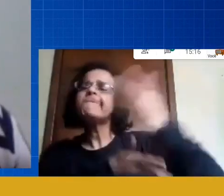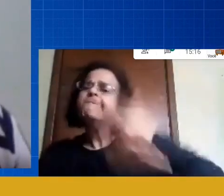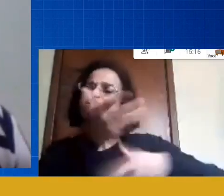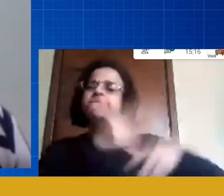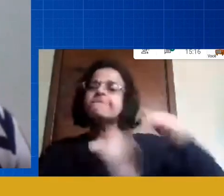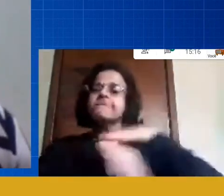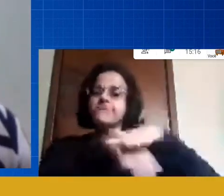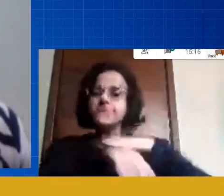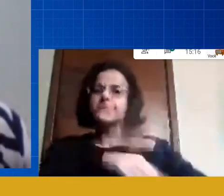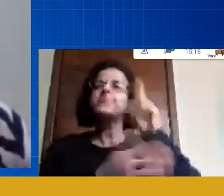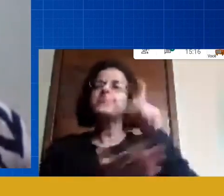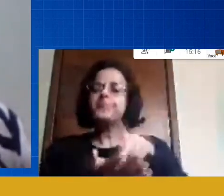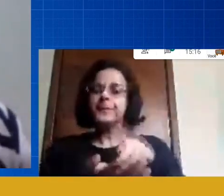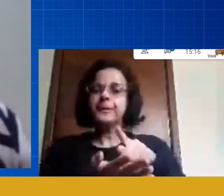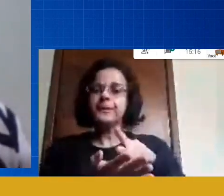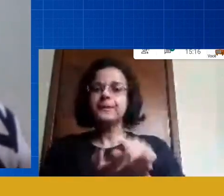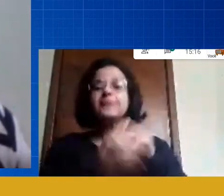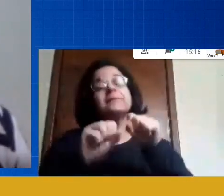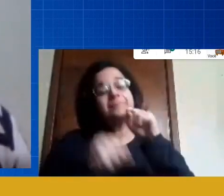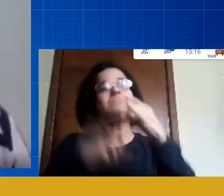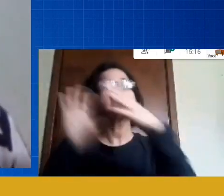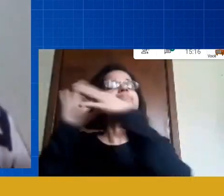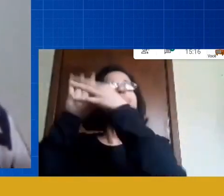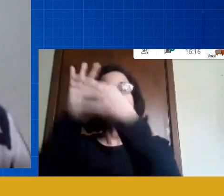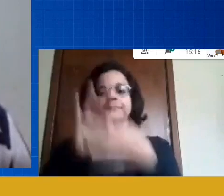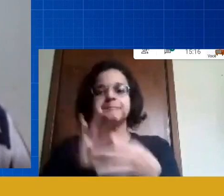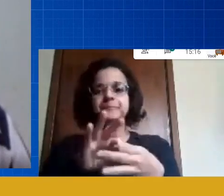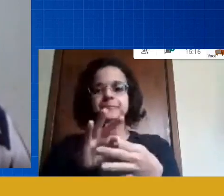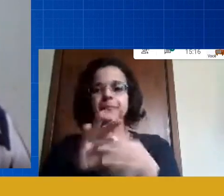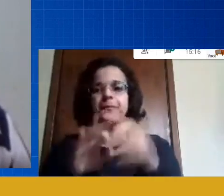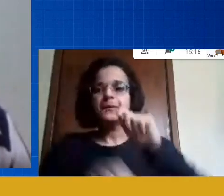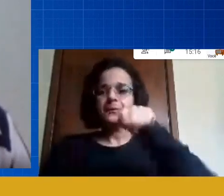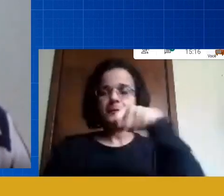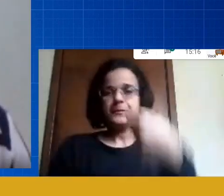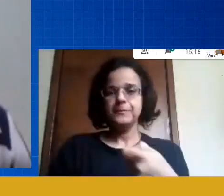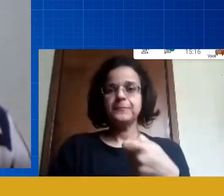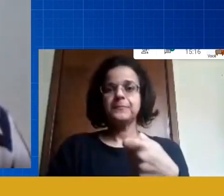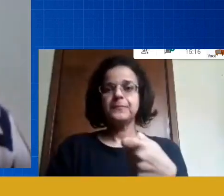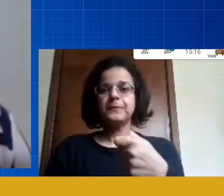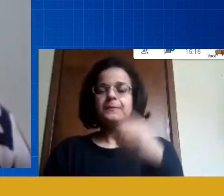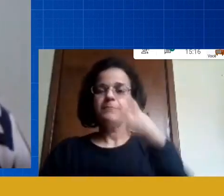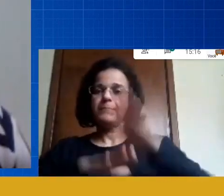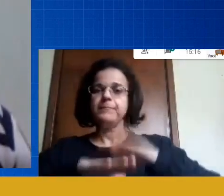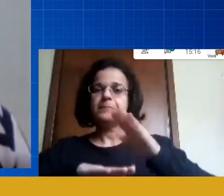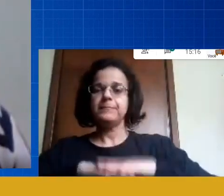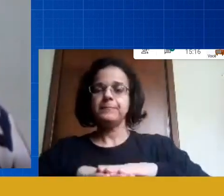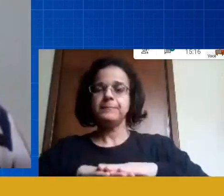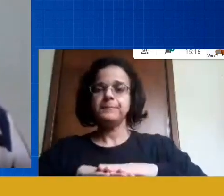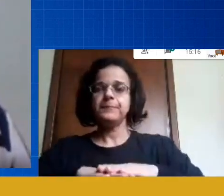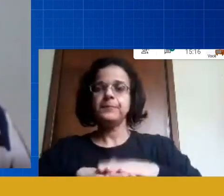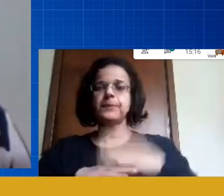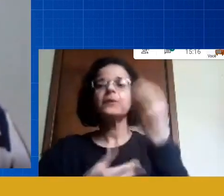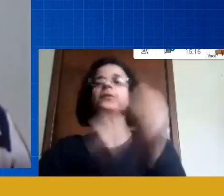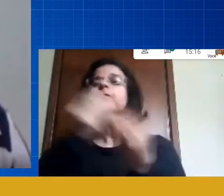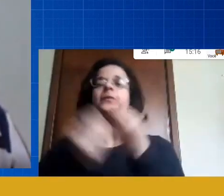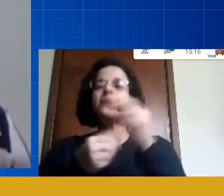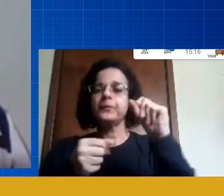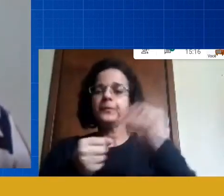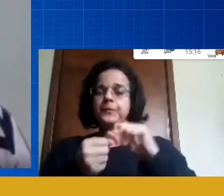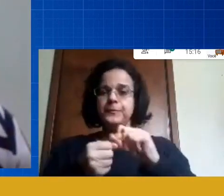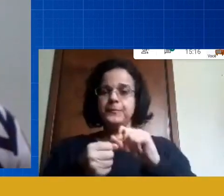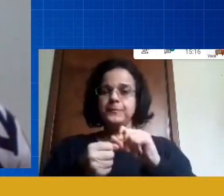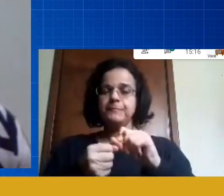então assim se você puder contextualizar sobre essa questão em específico da como avaliar a